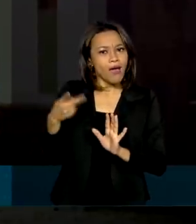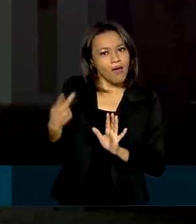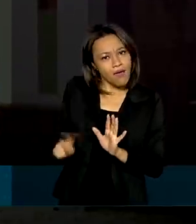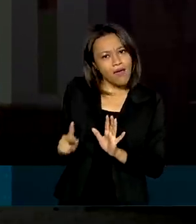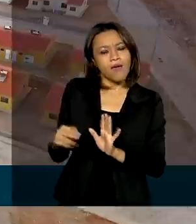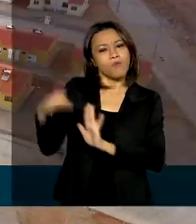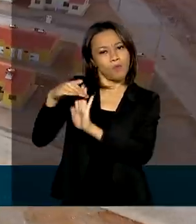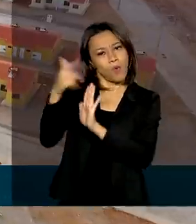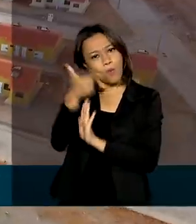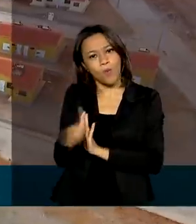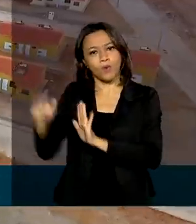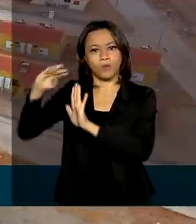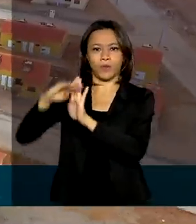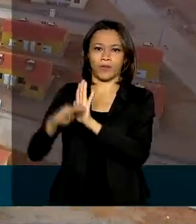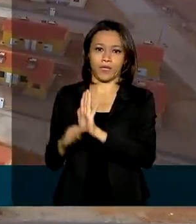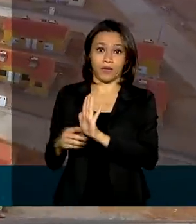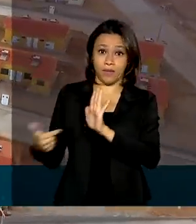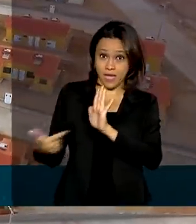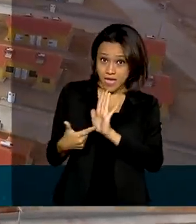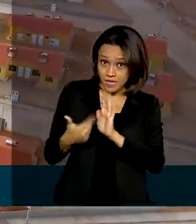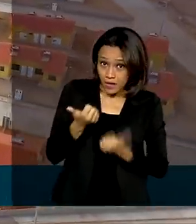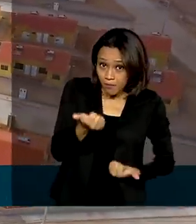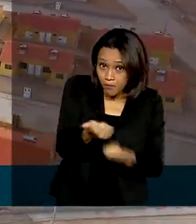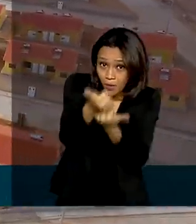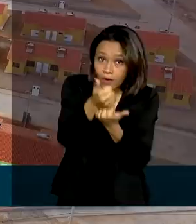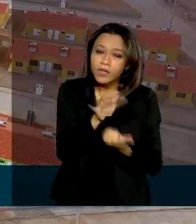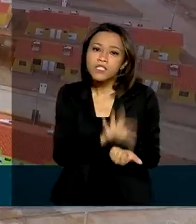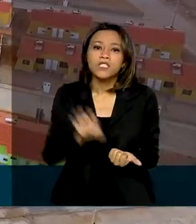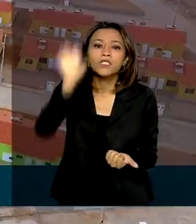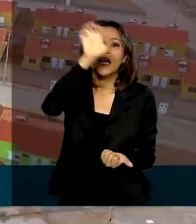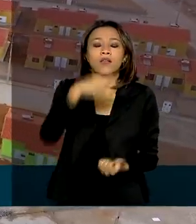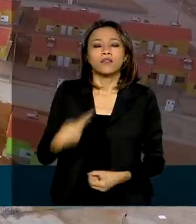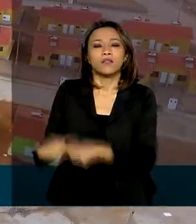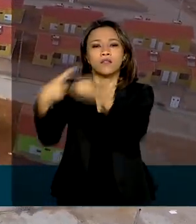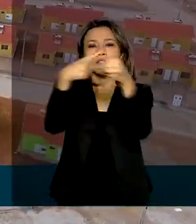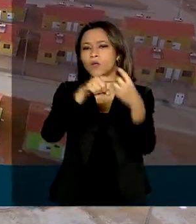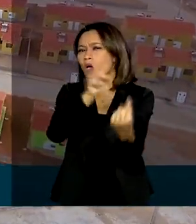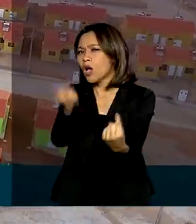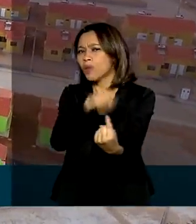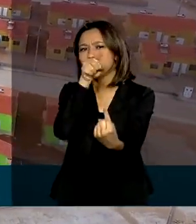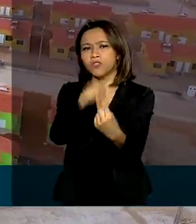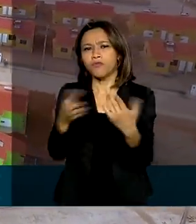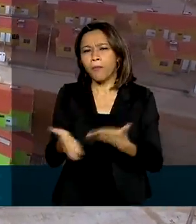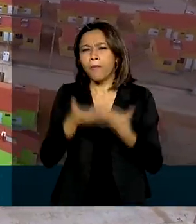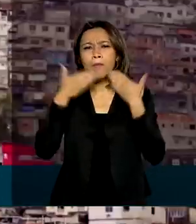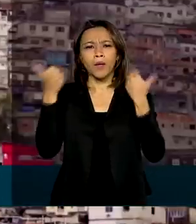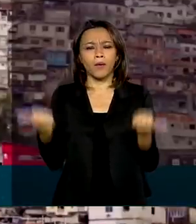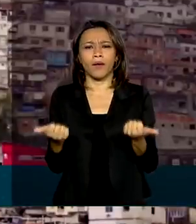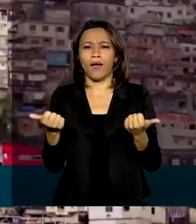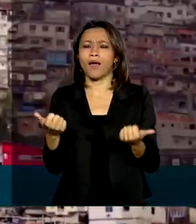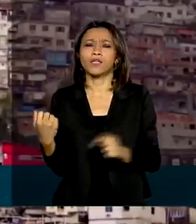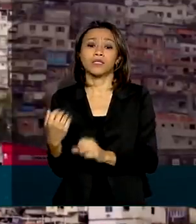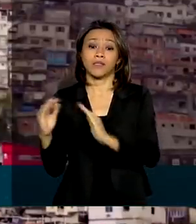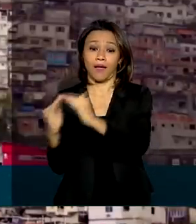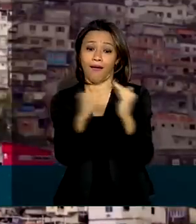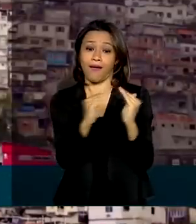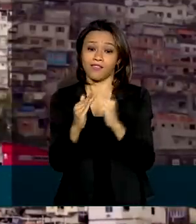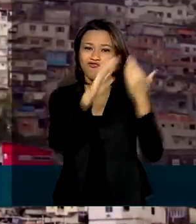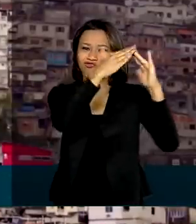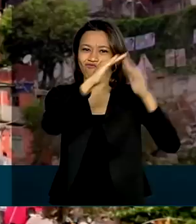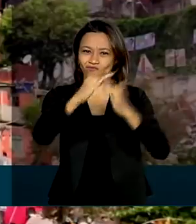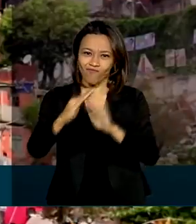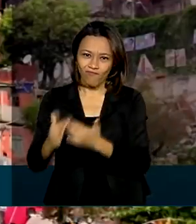Verde e Amarela. O programa apoia estados e municípios para melhorar as condições de moradias em favelas e